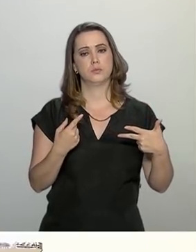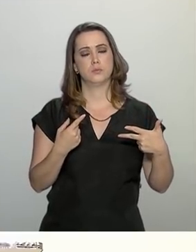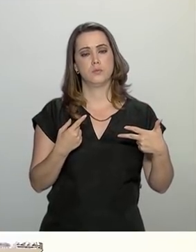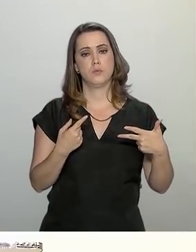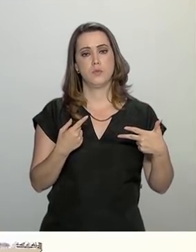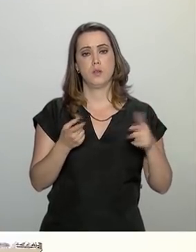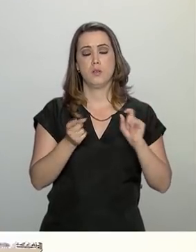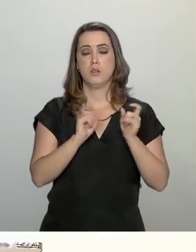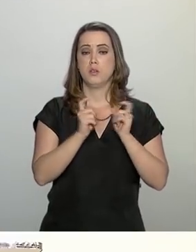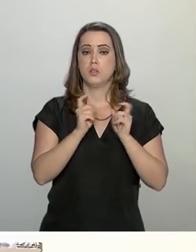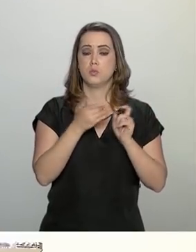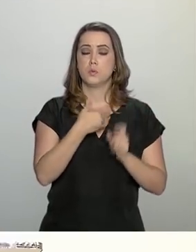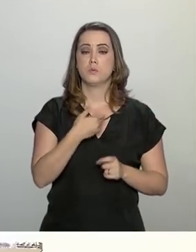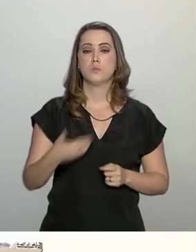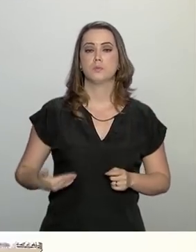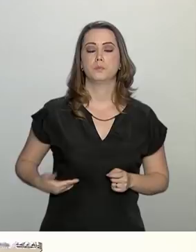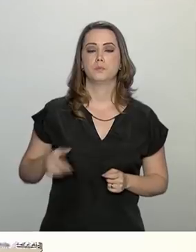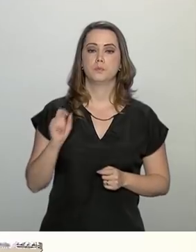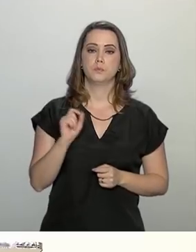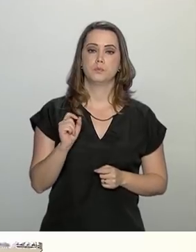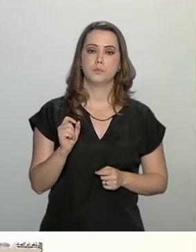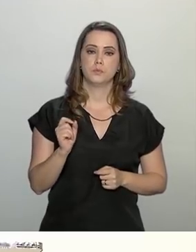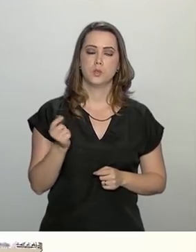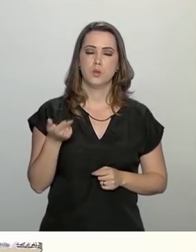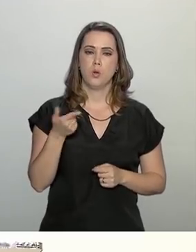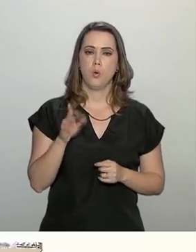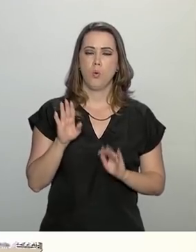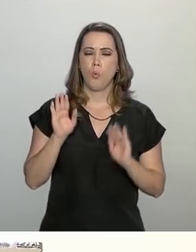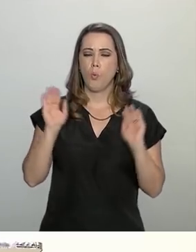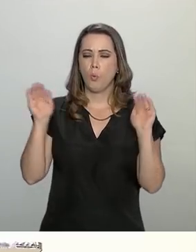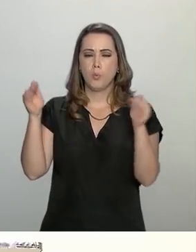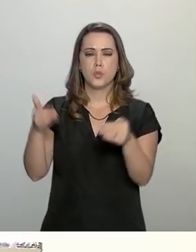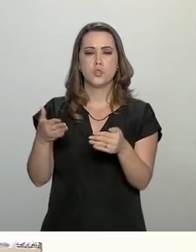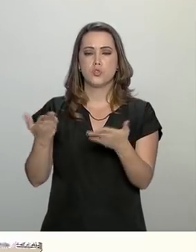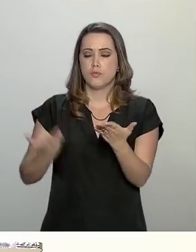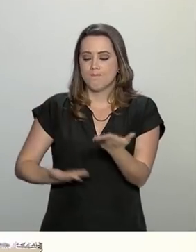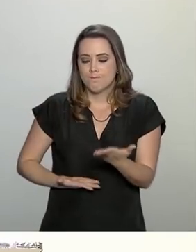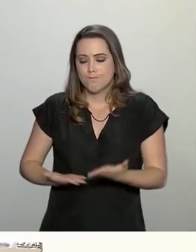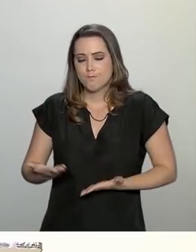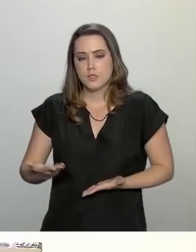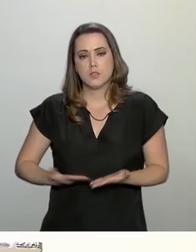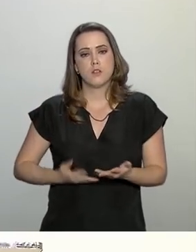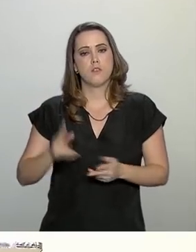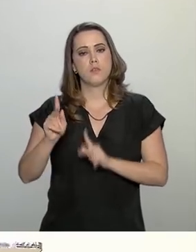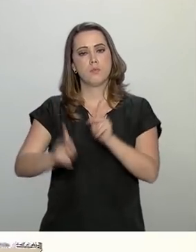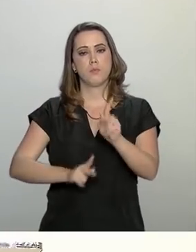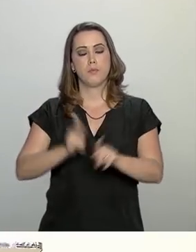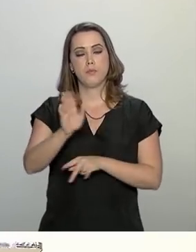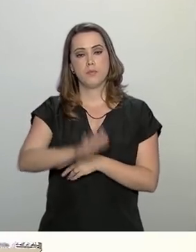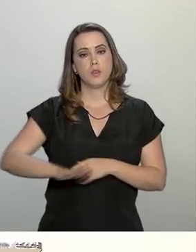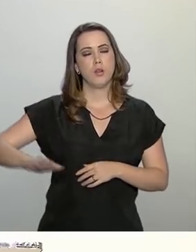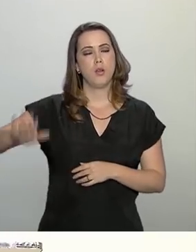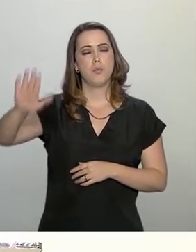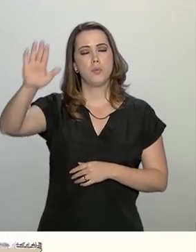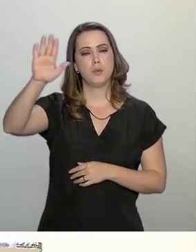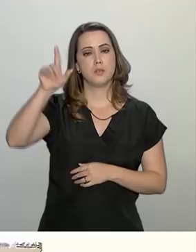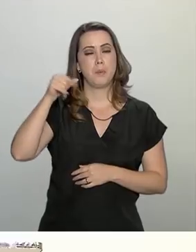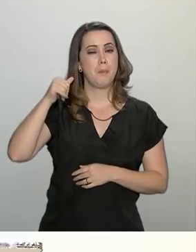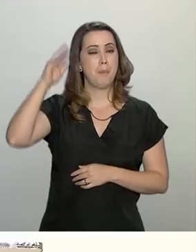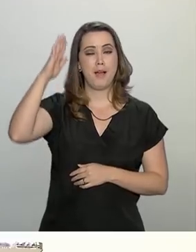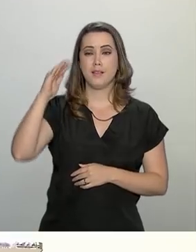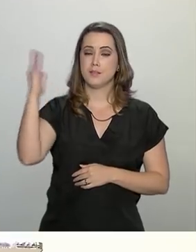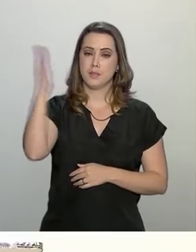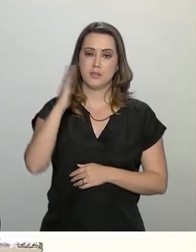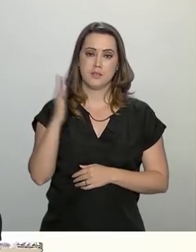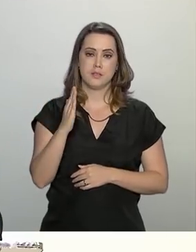Administração pública voltada a servir à população brasileira. Mais Brasil,